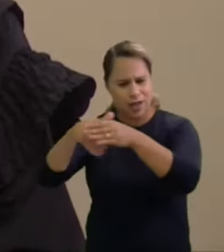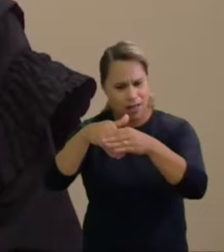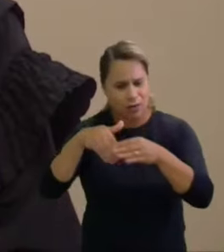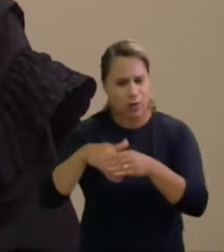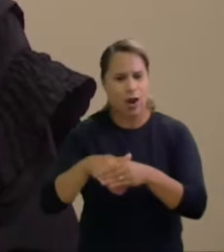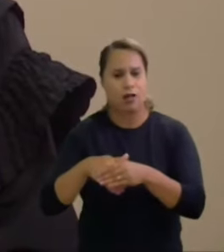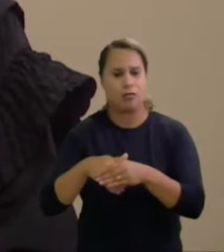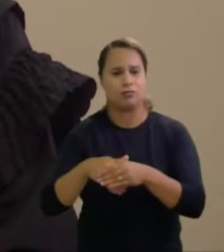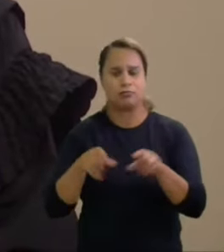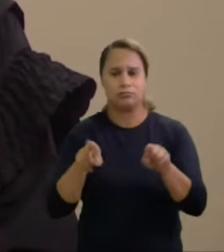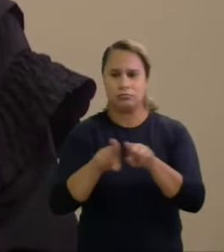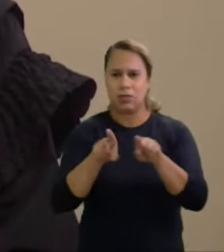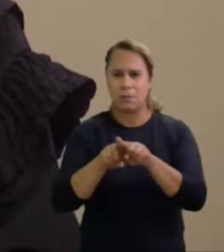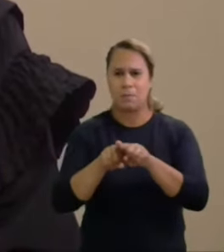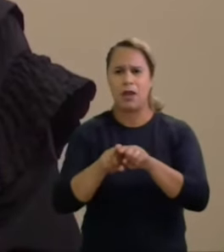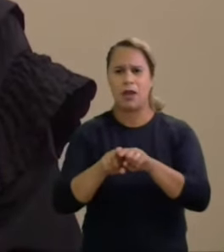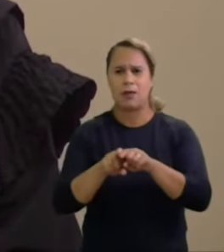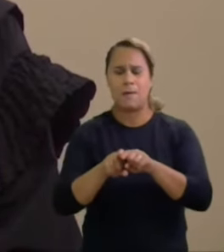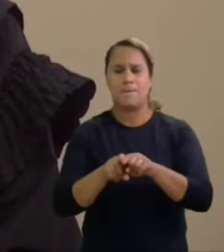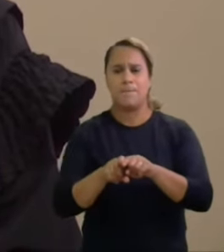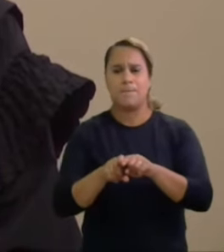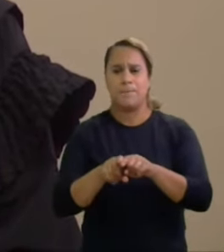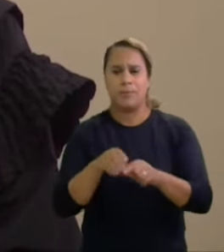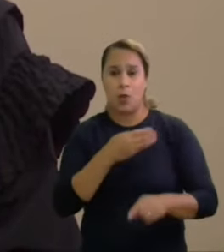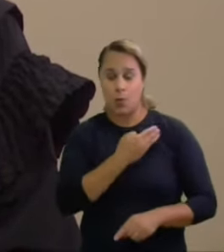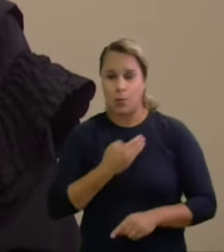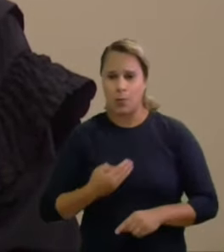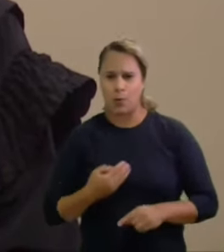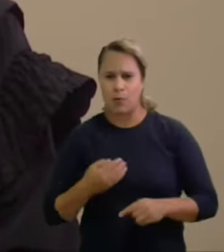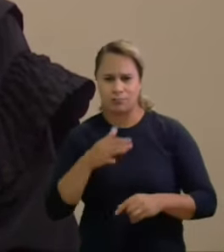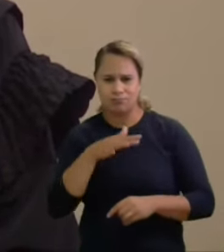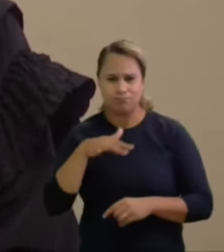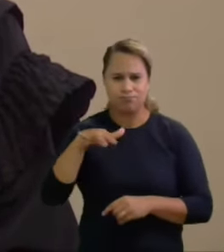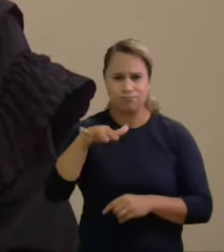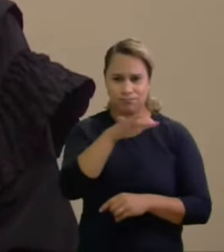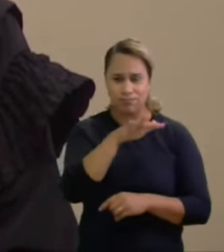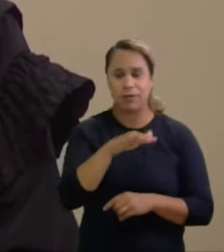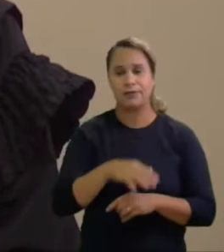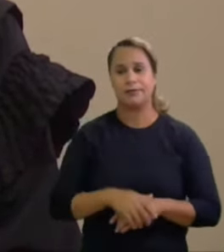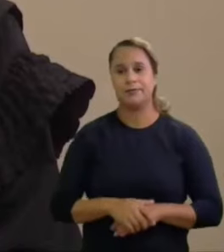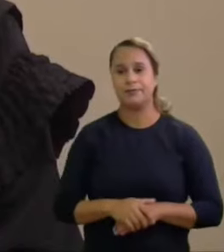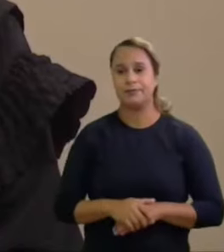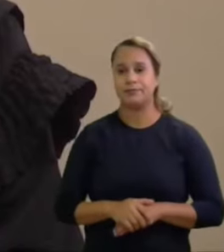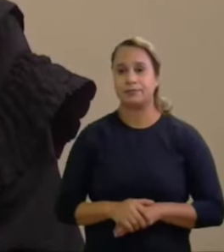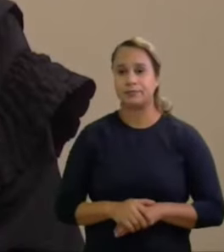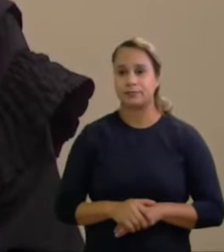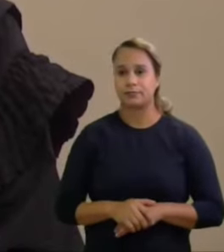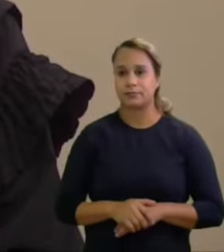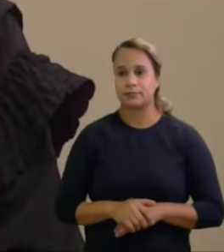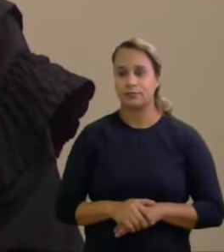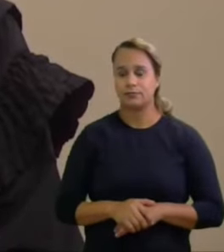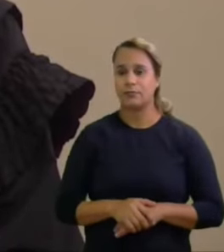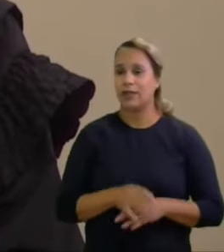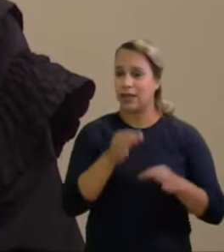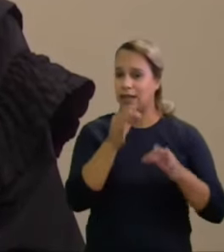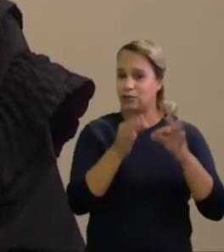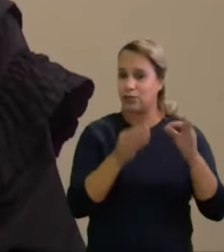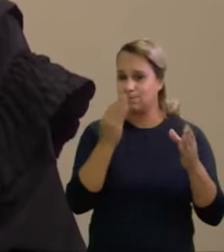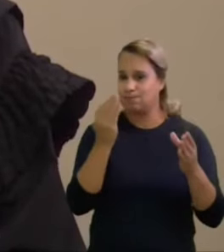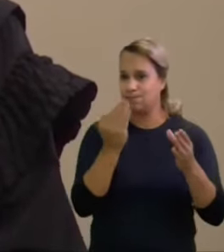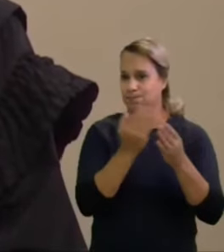pacífico na jurisprudência que ações abusivas podem ser coibidas ou apenadas com o ajuizamento da ação própria